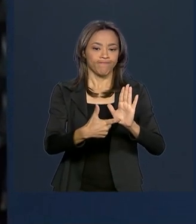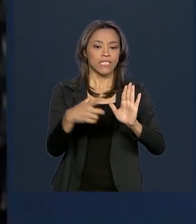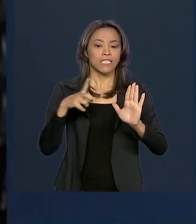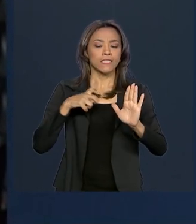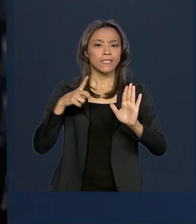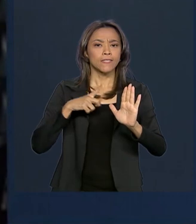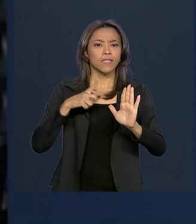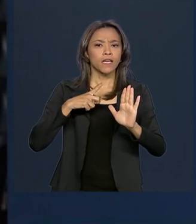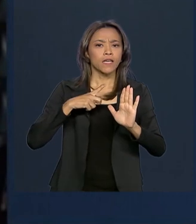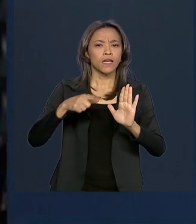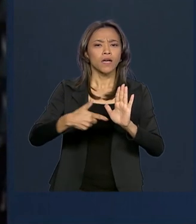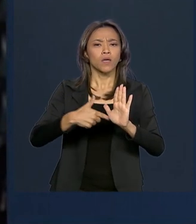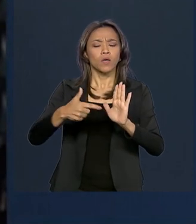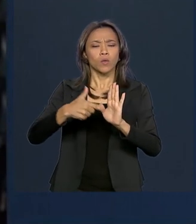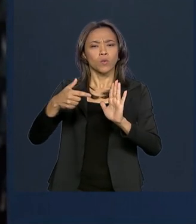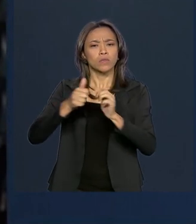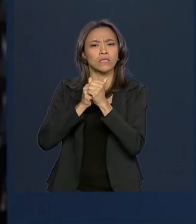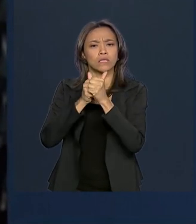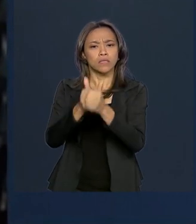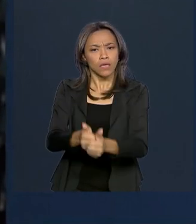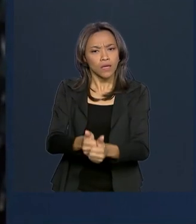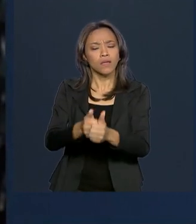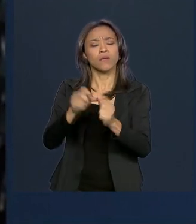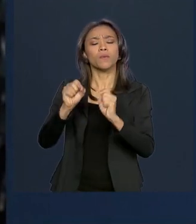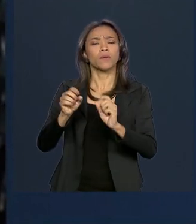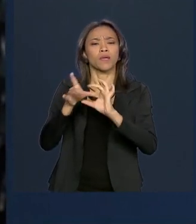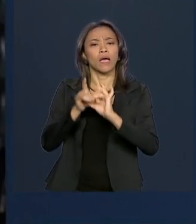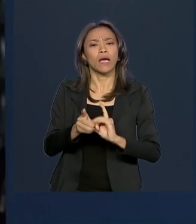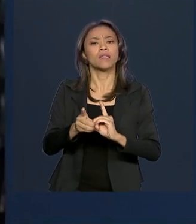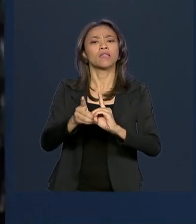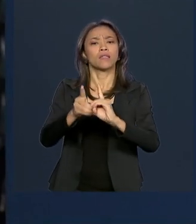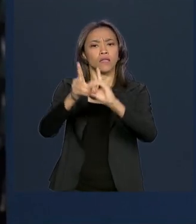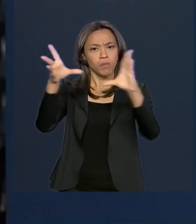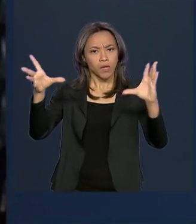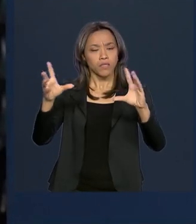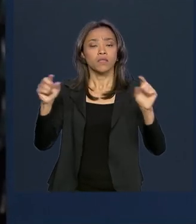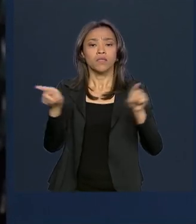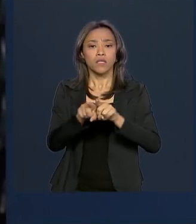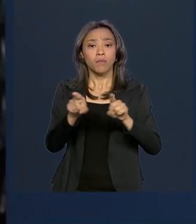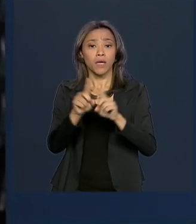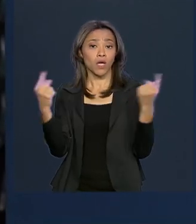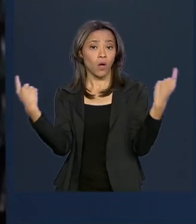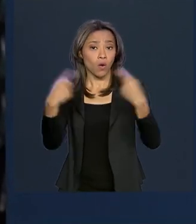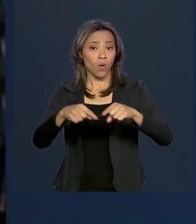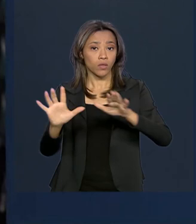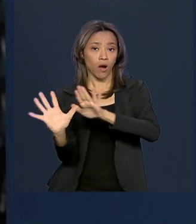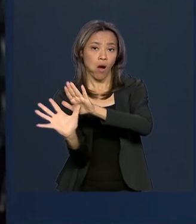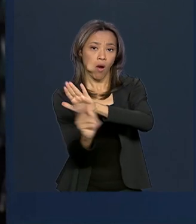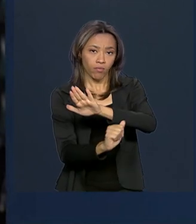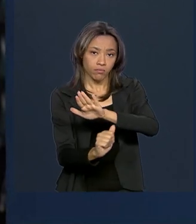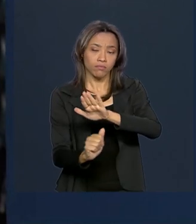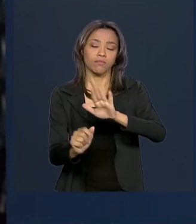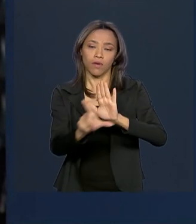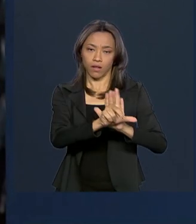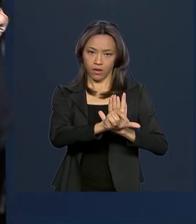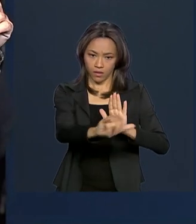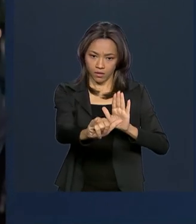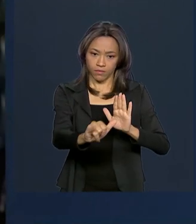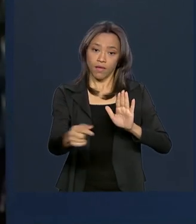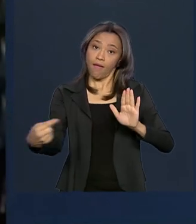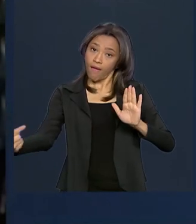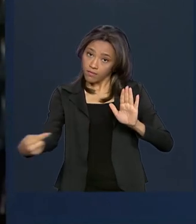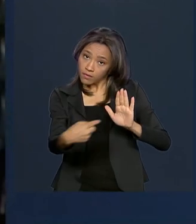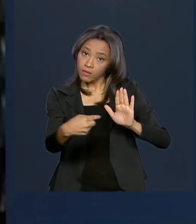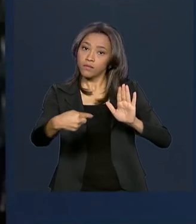legitimidade democrática no combate à corrupção. E a lei de endurecimento do combate à corrupção, é essa